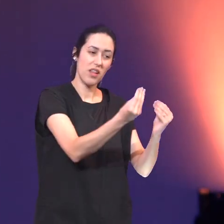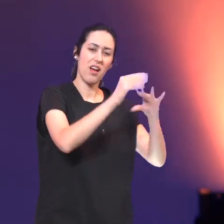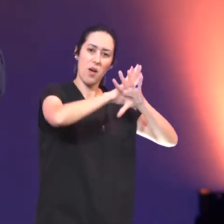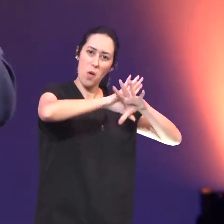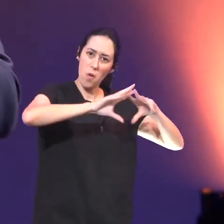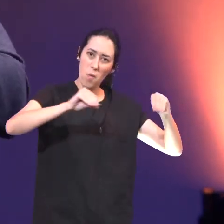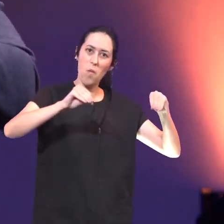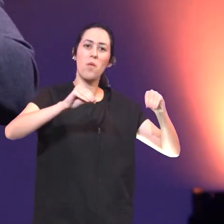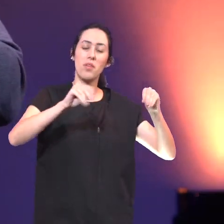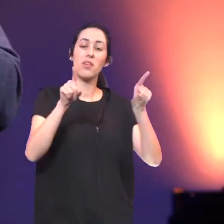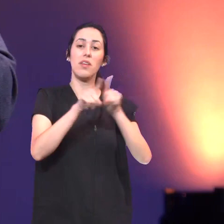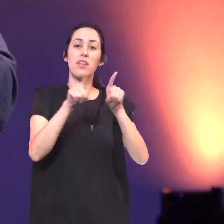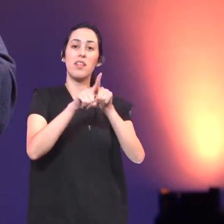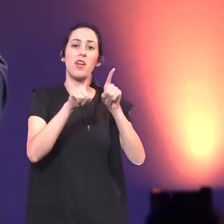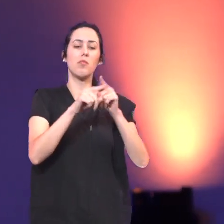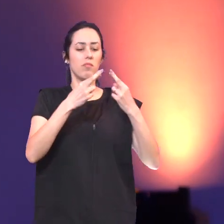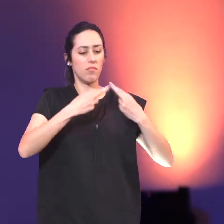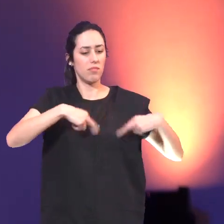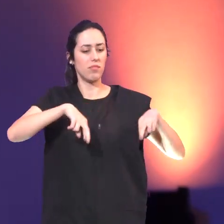A nossa identidade